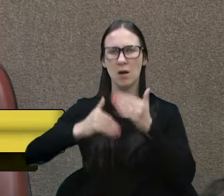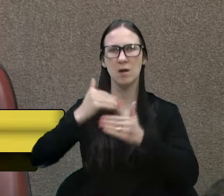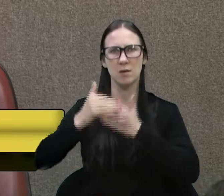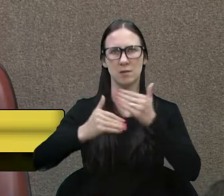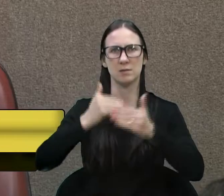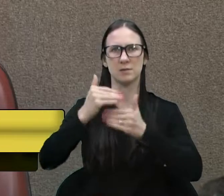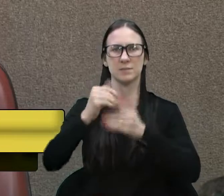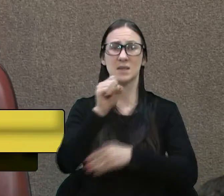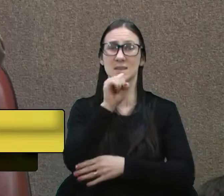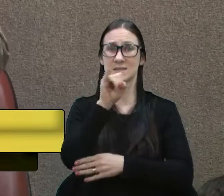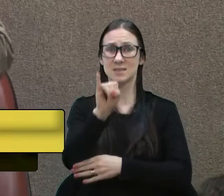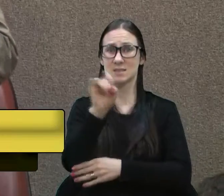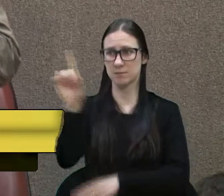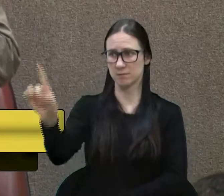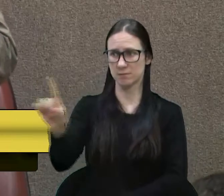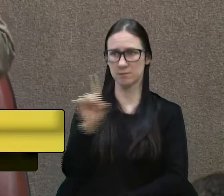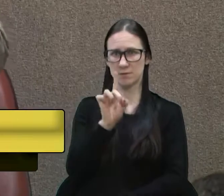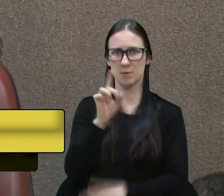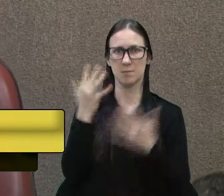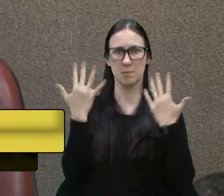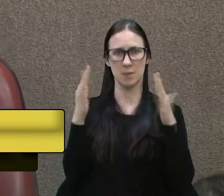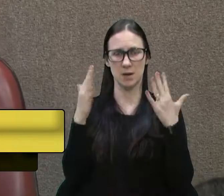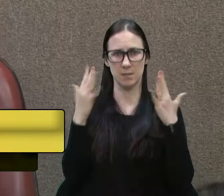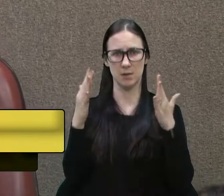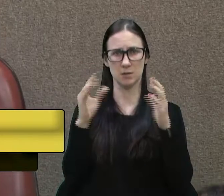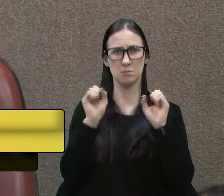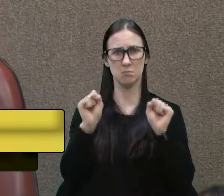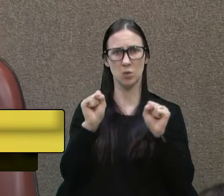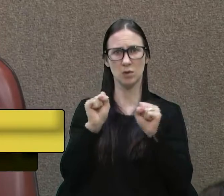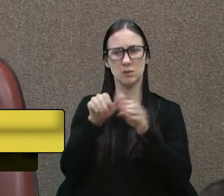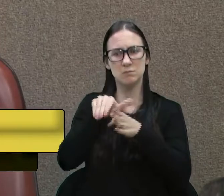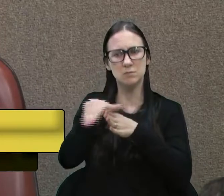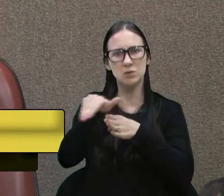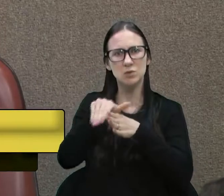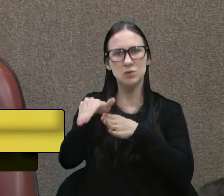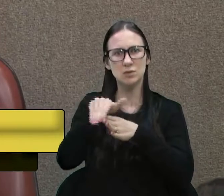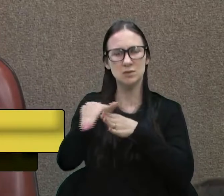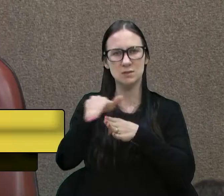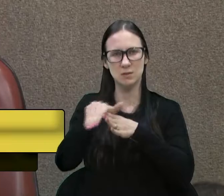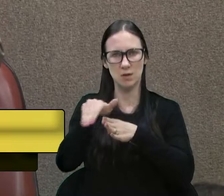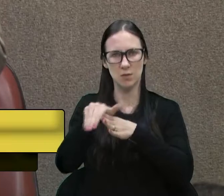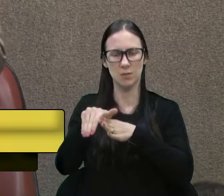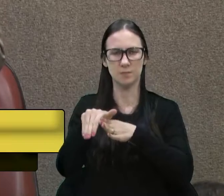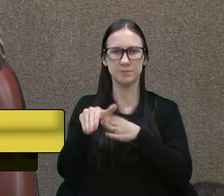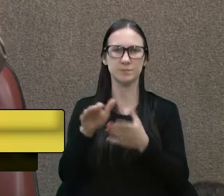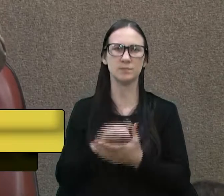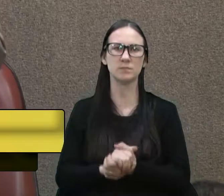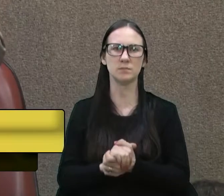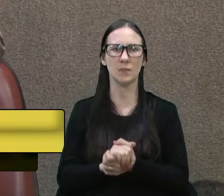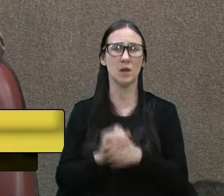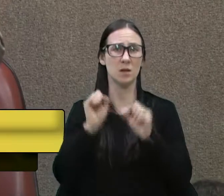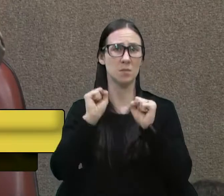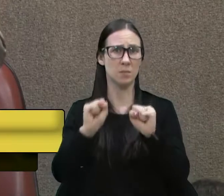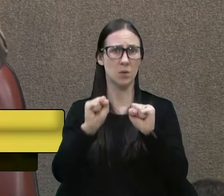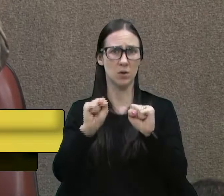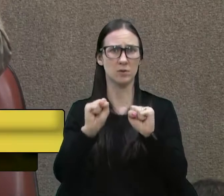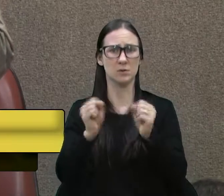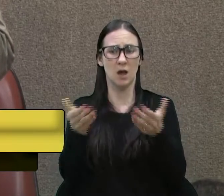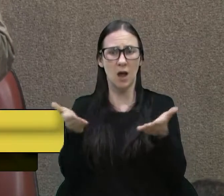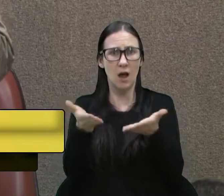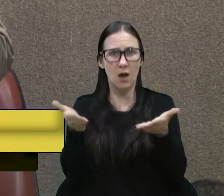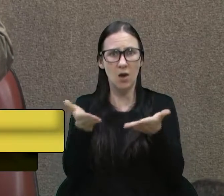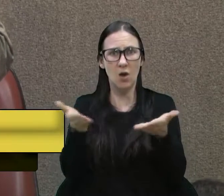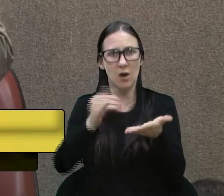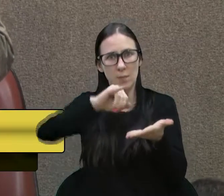parabéns para o líder do governo. Nós podemos sugerir, por que não comprar já terrenos